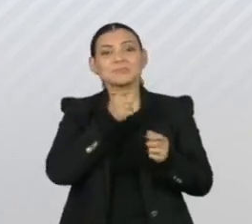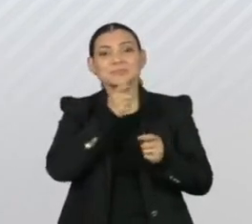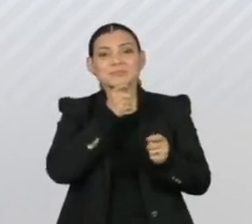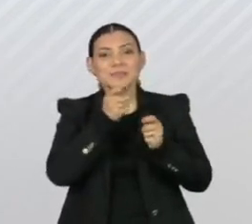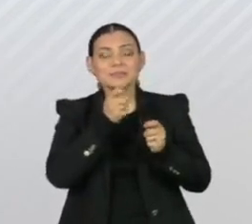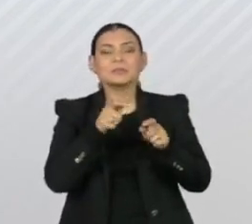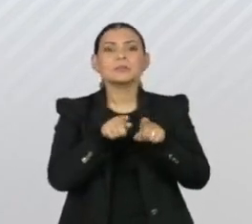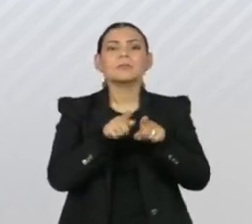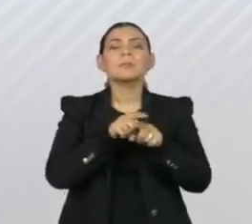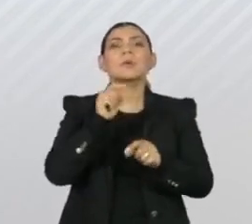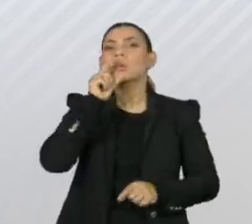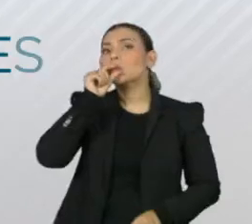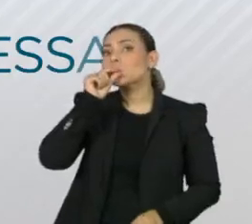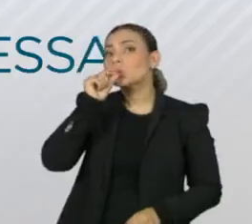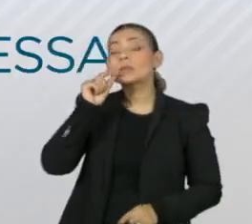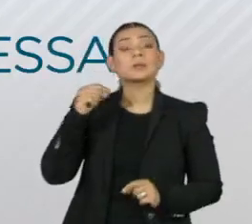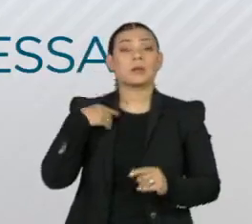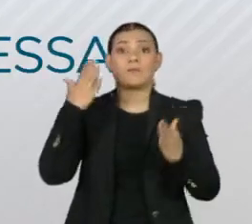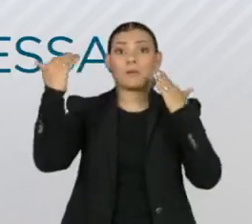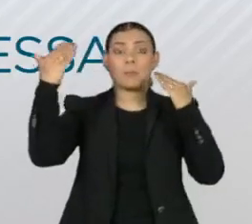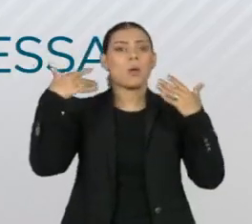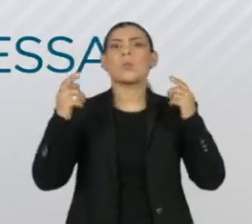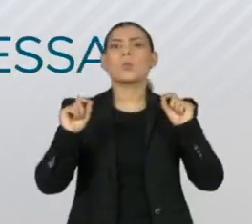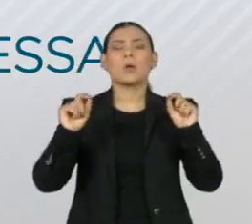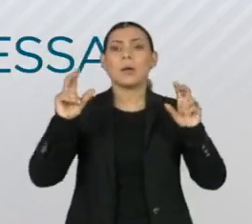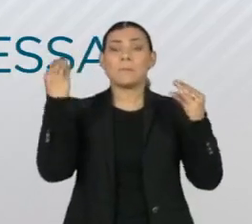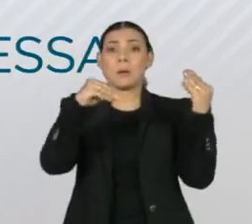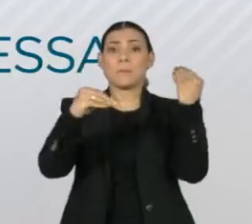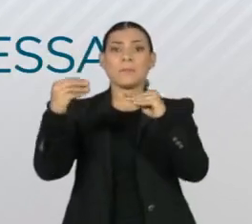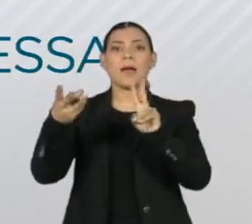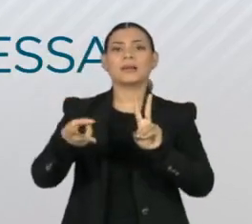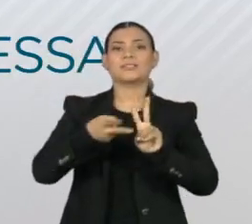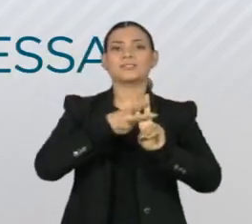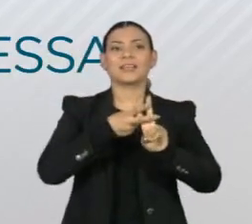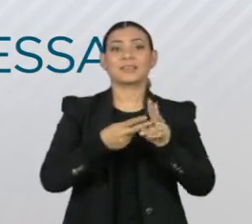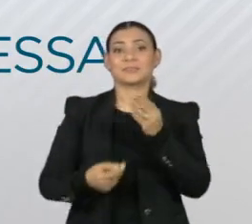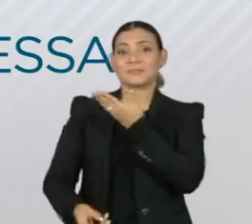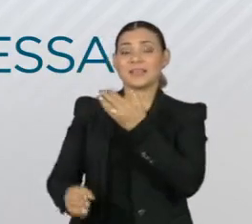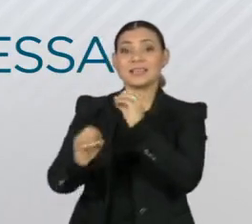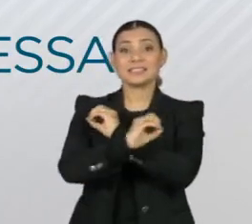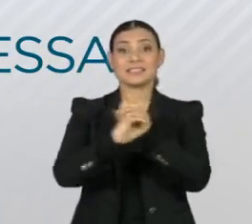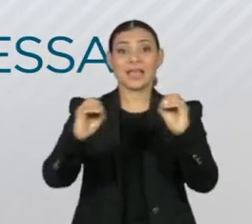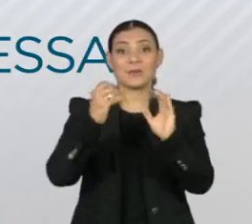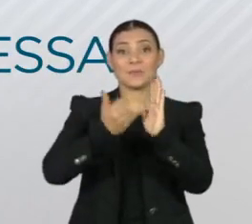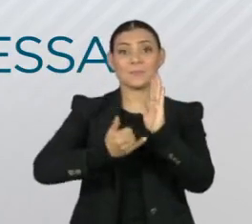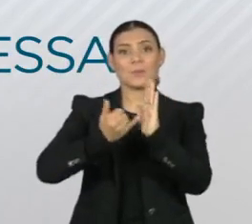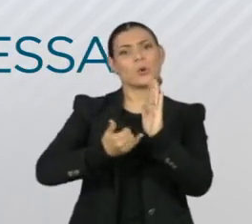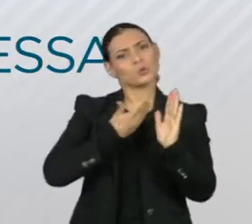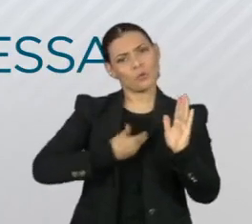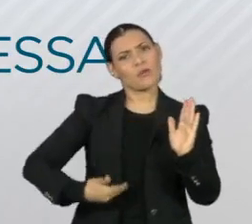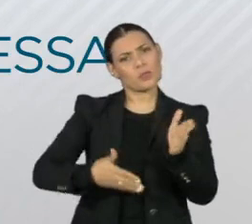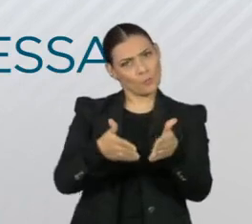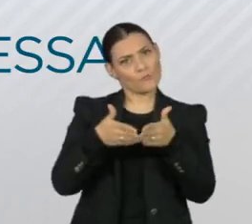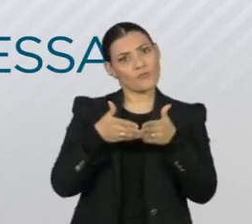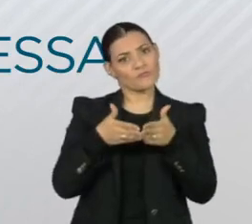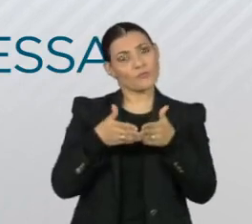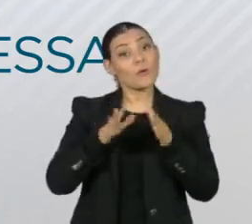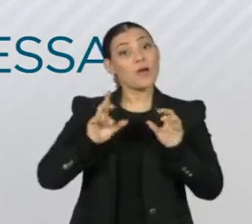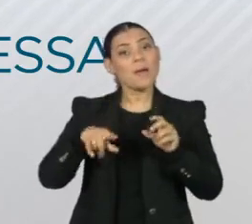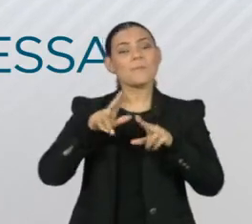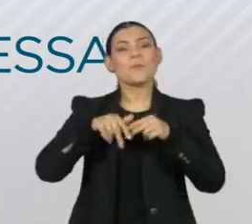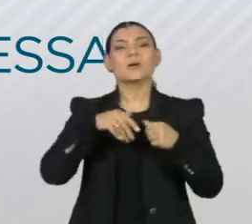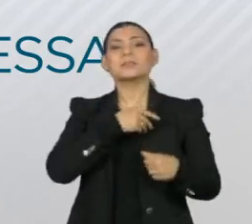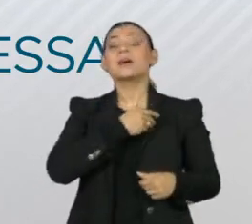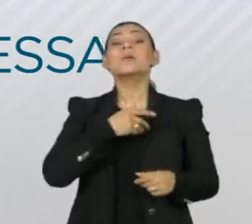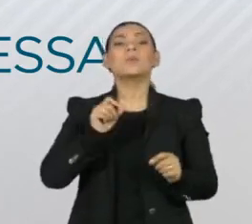Twitter, entre os assuntos mais comentados do momento, está a hashtag zeroimpostogovernador, repercutindo a tensão de Bolsonaro com